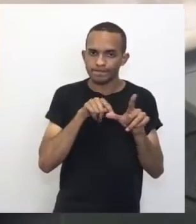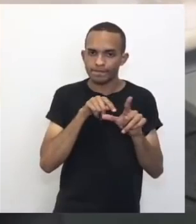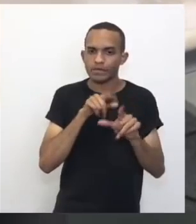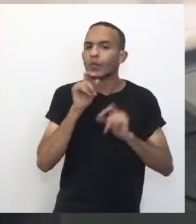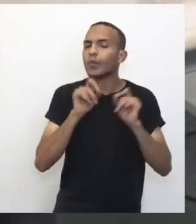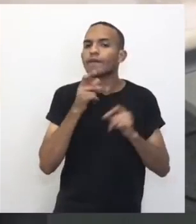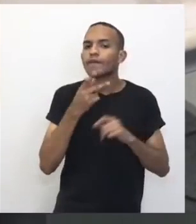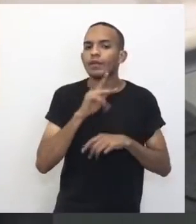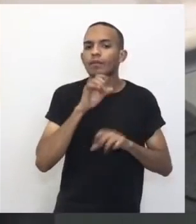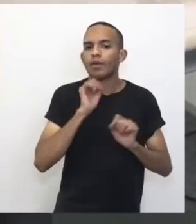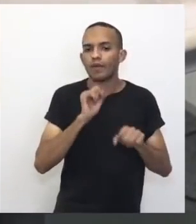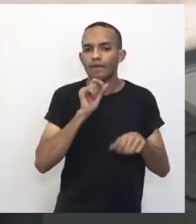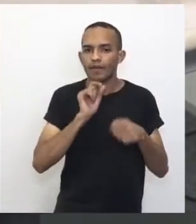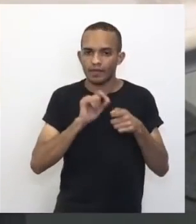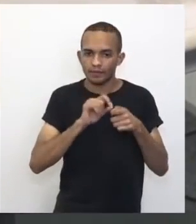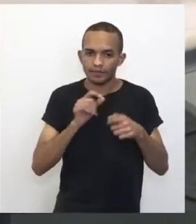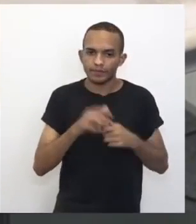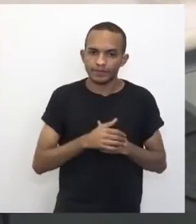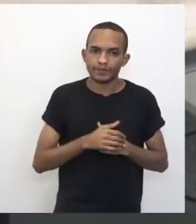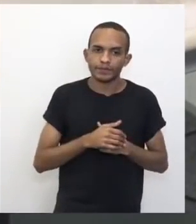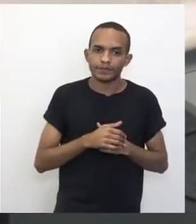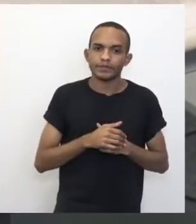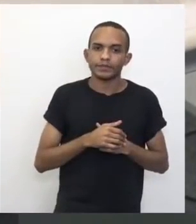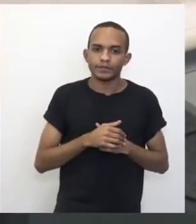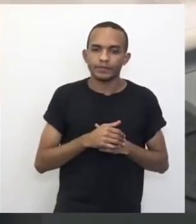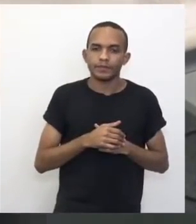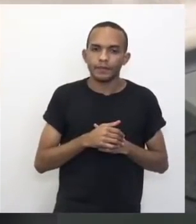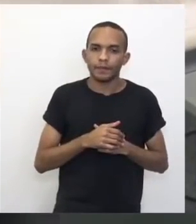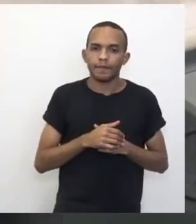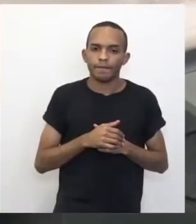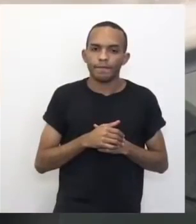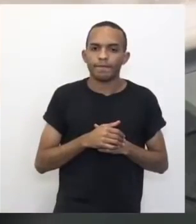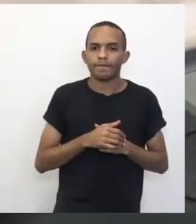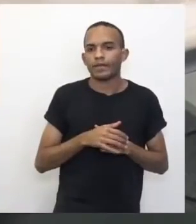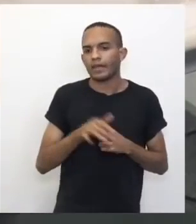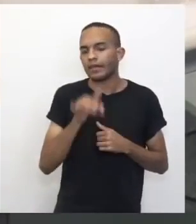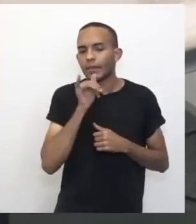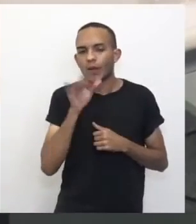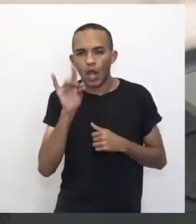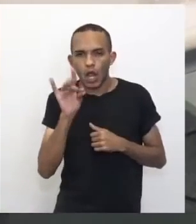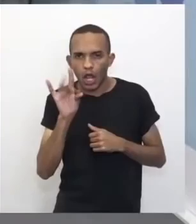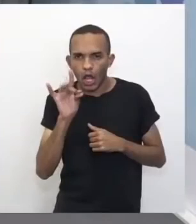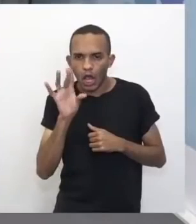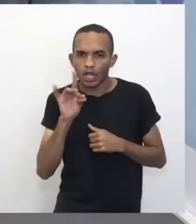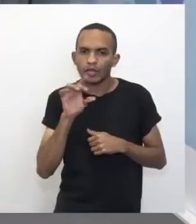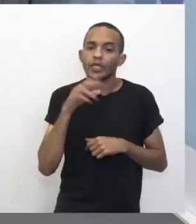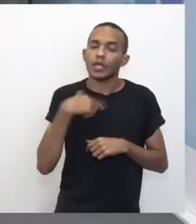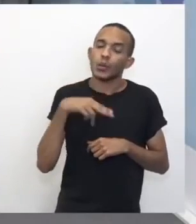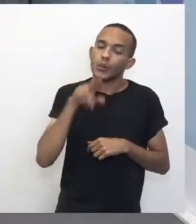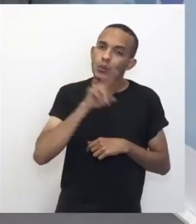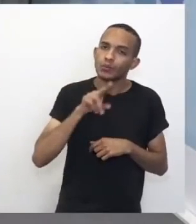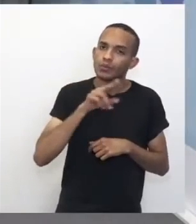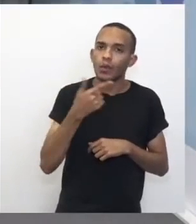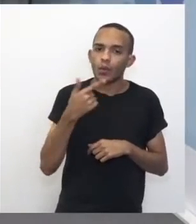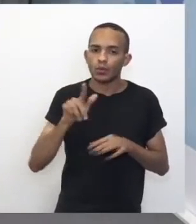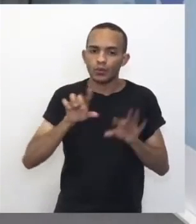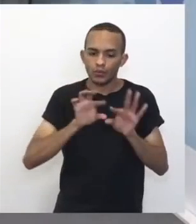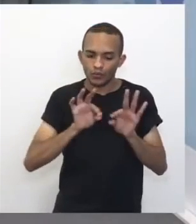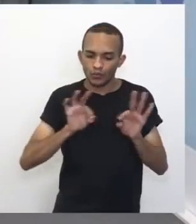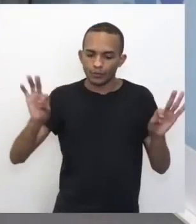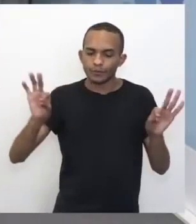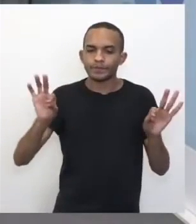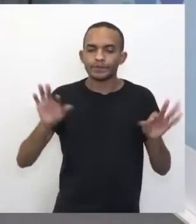O que você pode fazer? Você pode ir lá. Simples. Cola. Eu vou utilizar o durex, que é o caminho mais fácil.